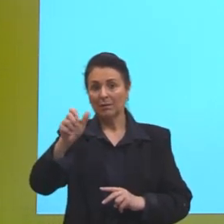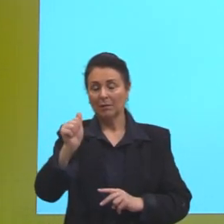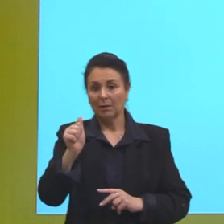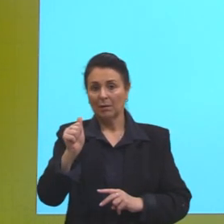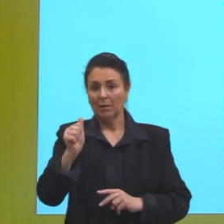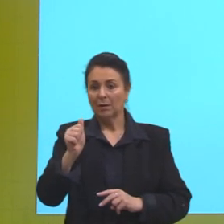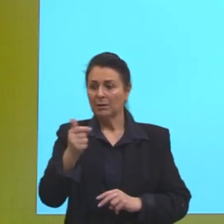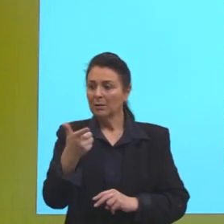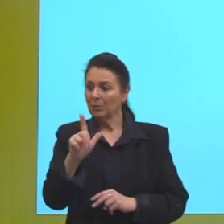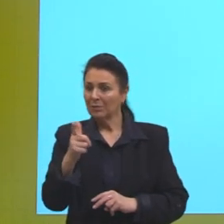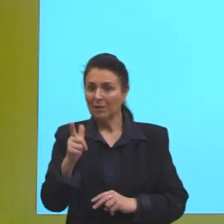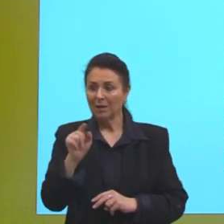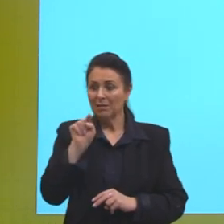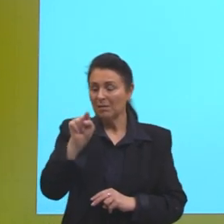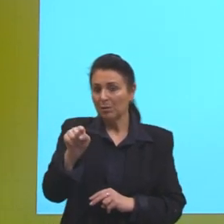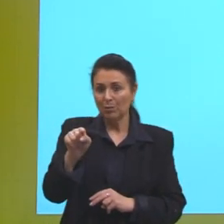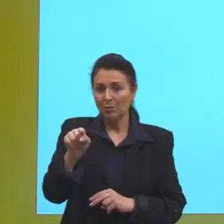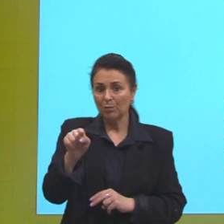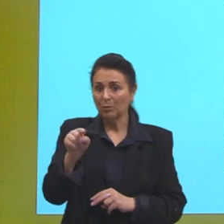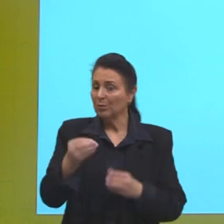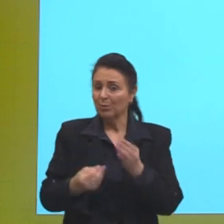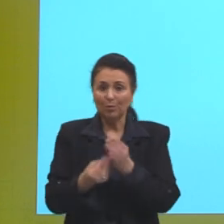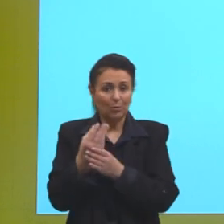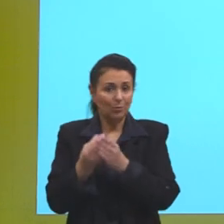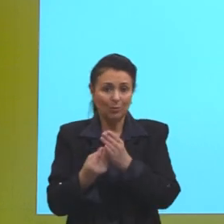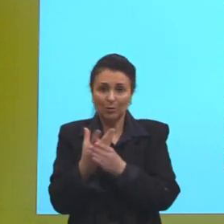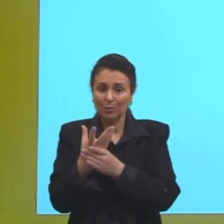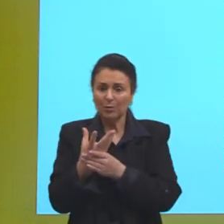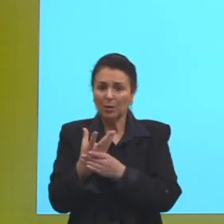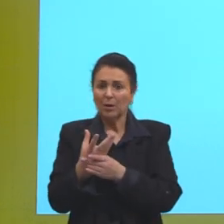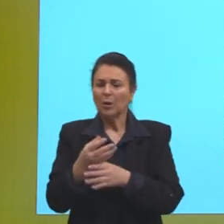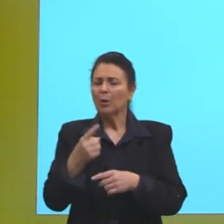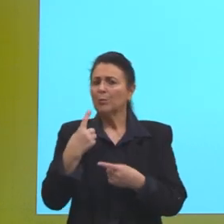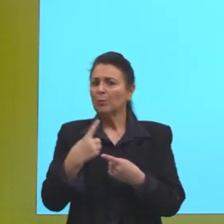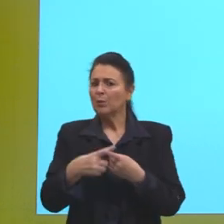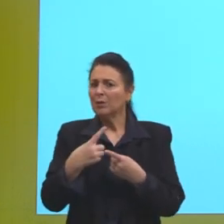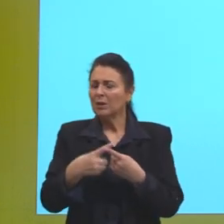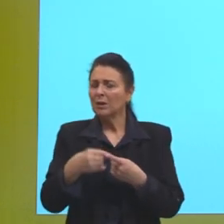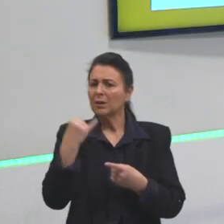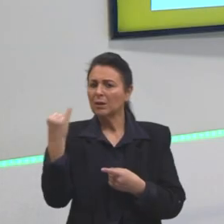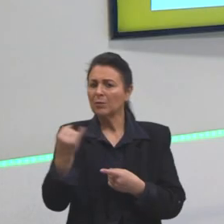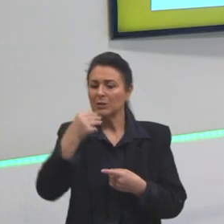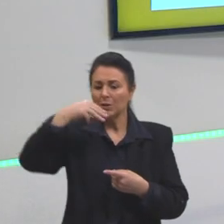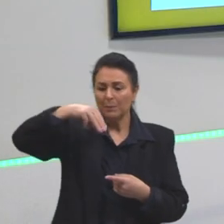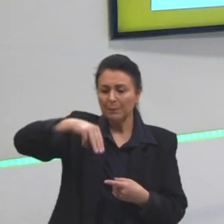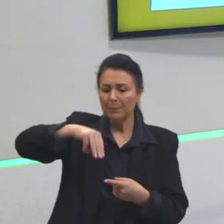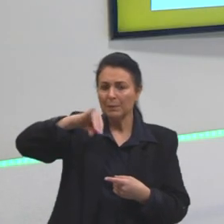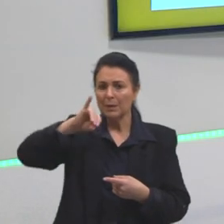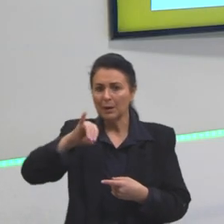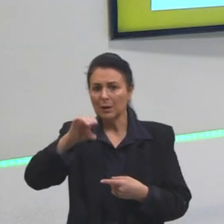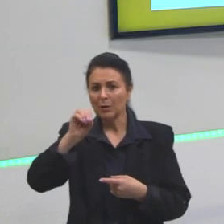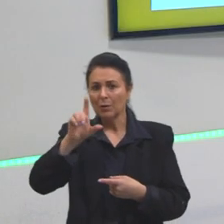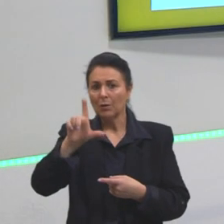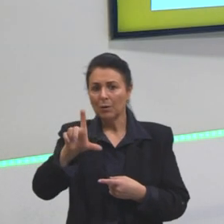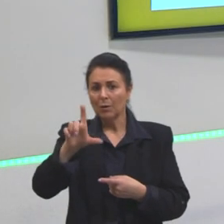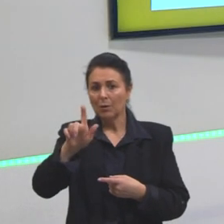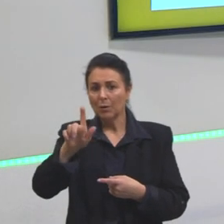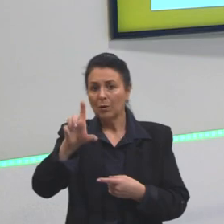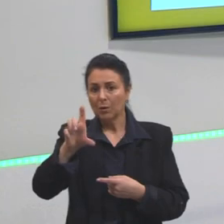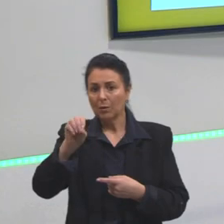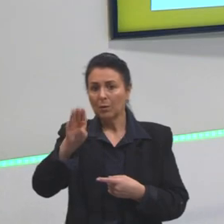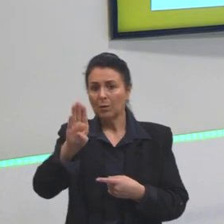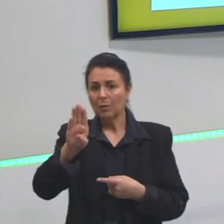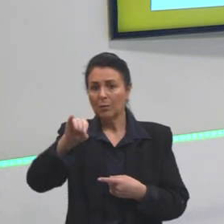produzir a mioglobina. Lembram para que que serve a mioglobina? Vamos só voltar ali para relembrar.